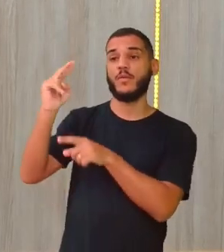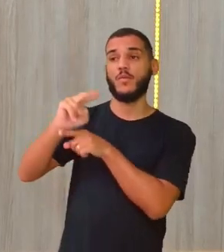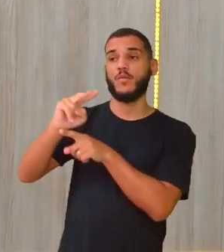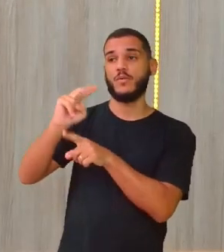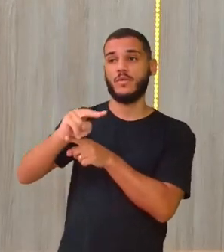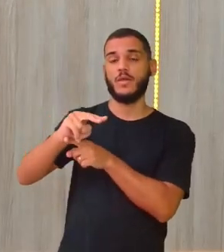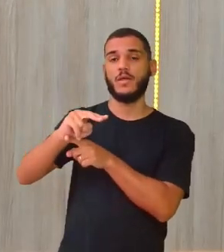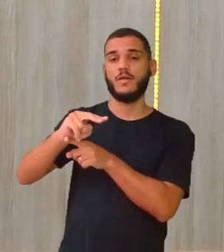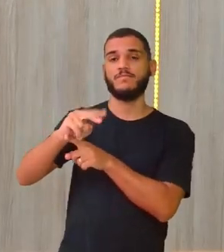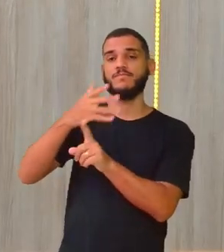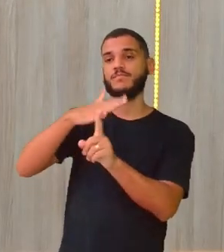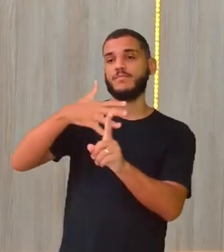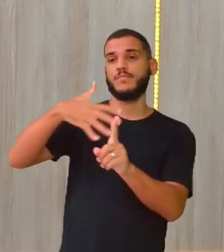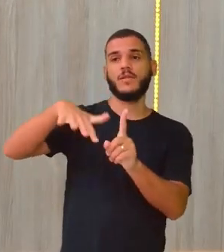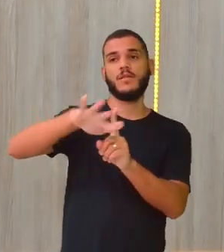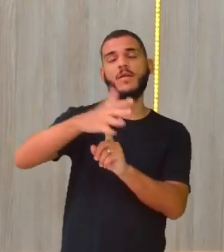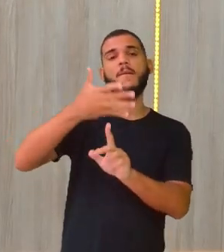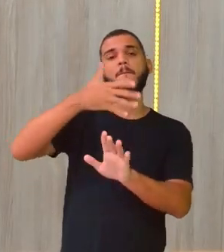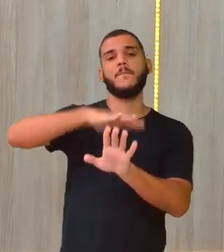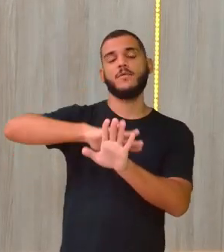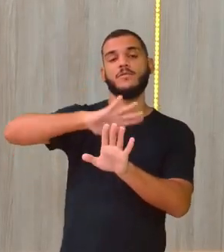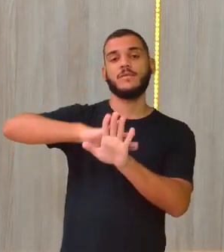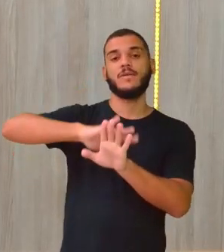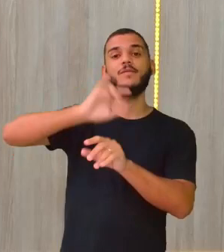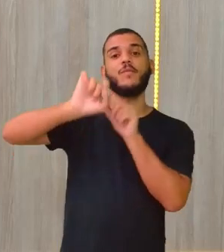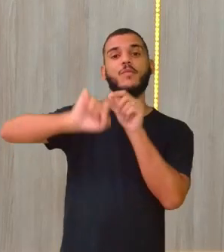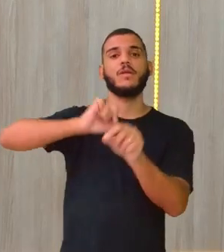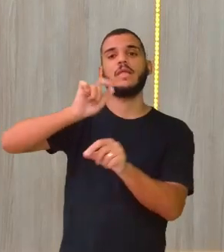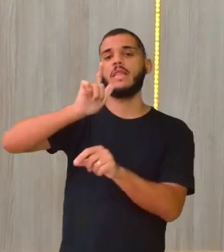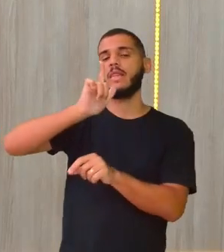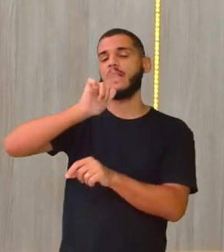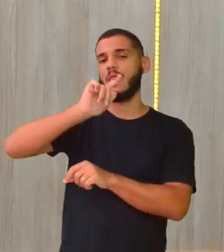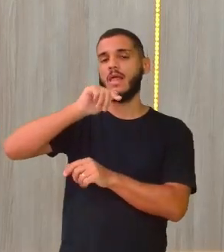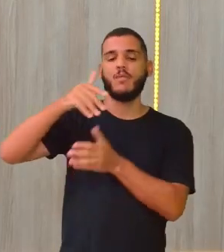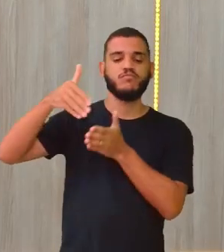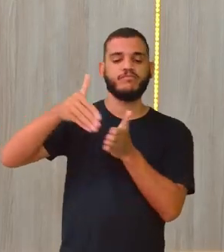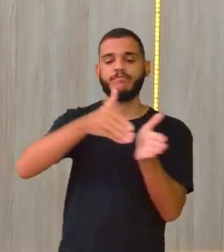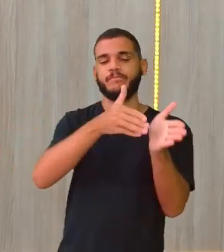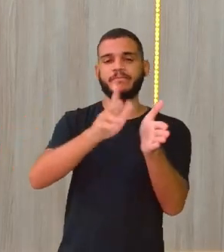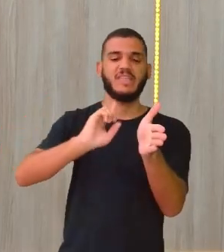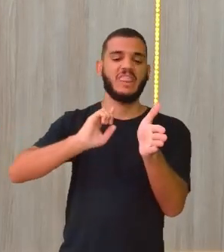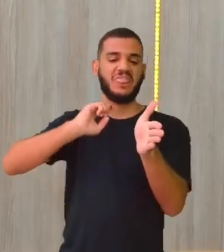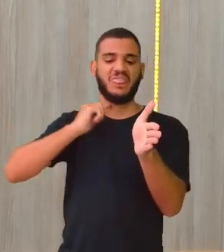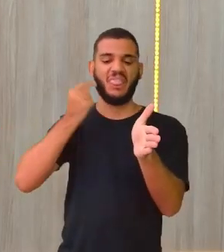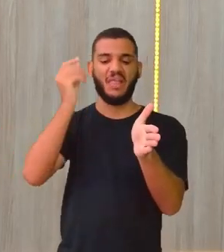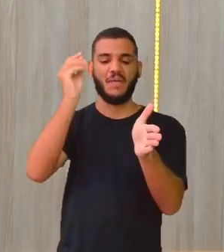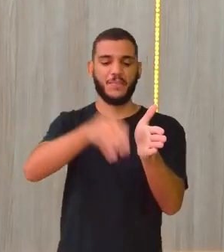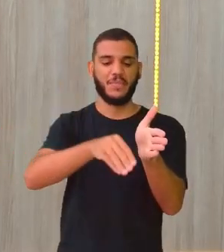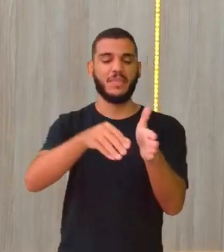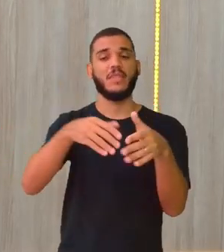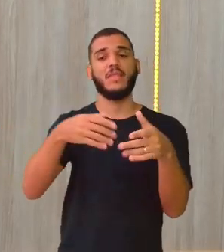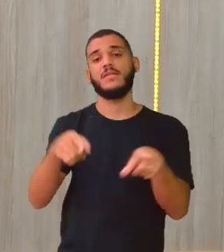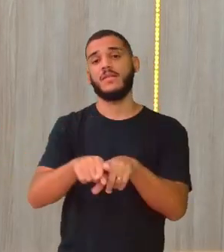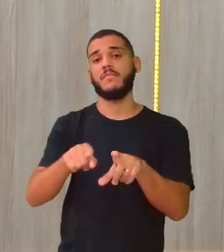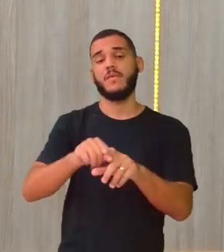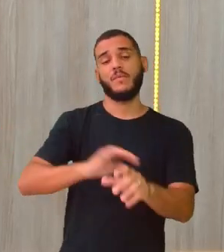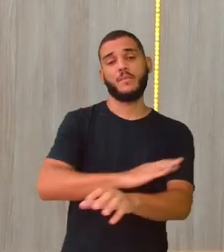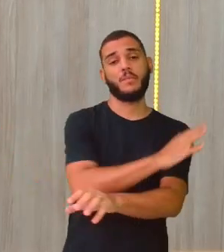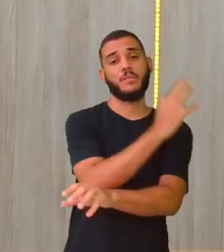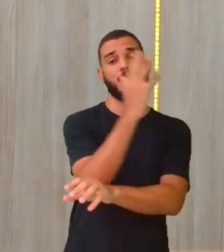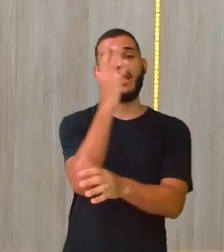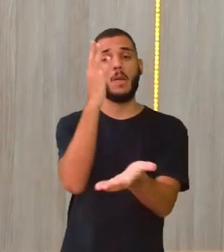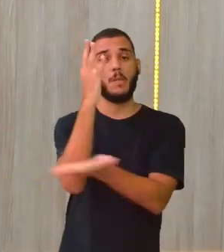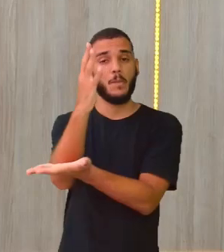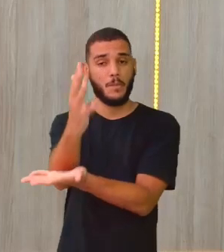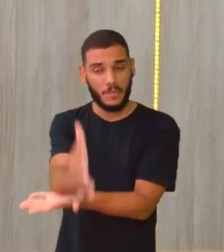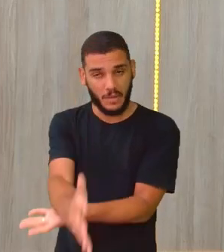que por trás ela poluindo o rio, poluindo a atmosfera, desmatando a natureza. Então, é justamente isso. Não deve